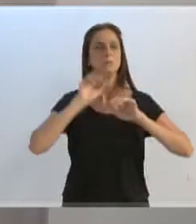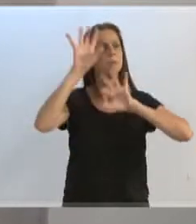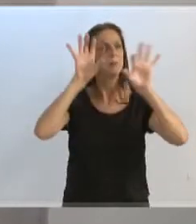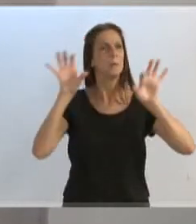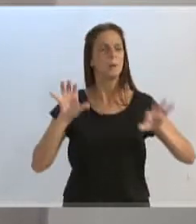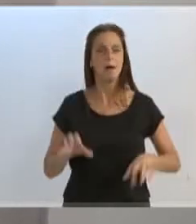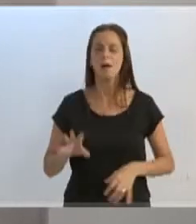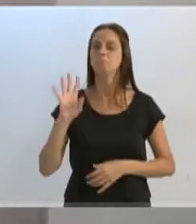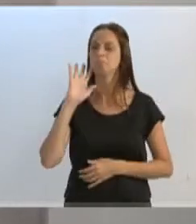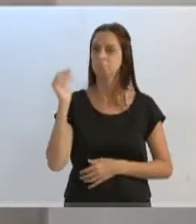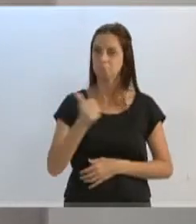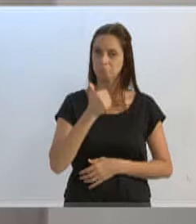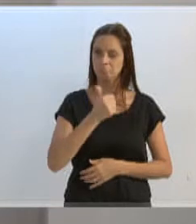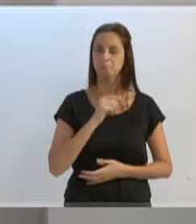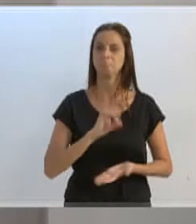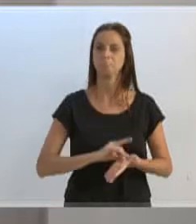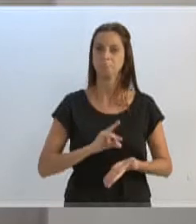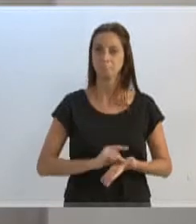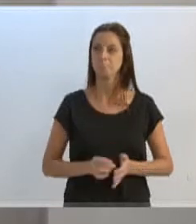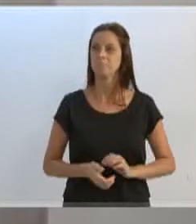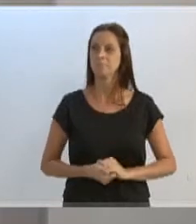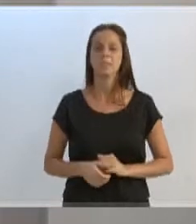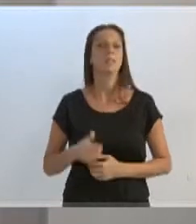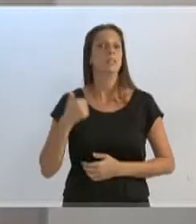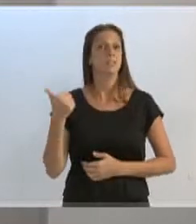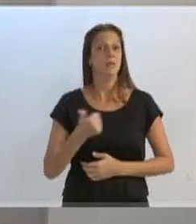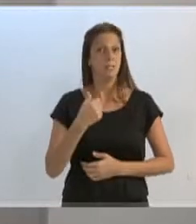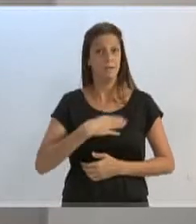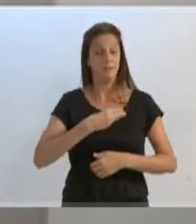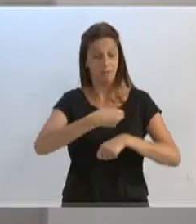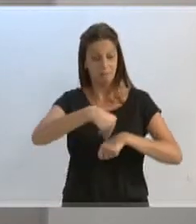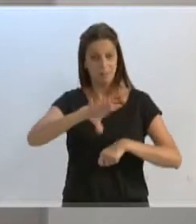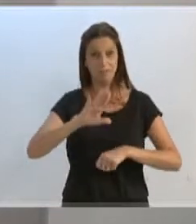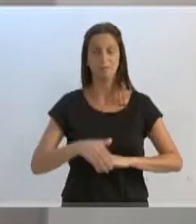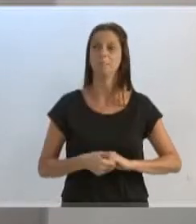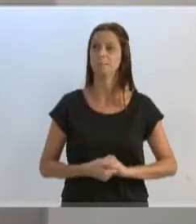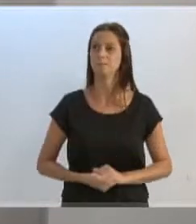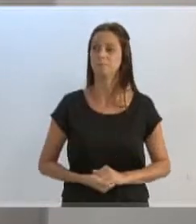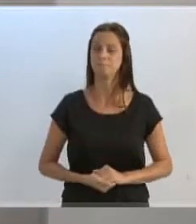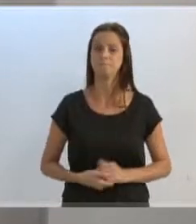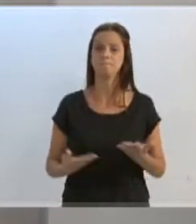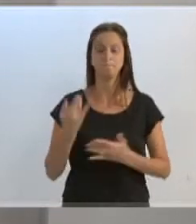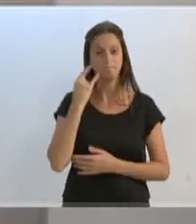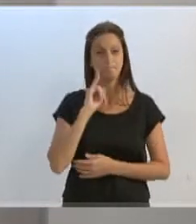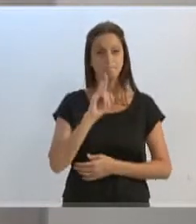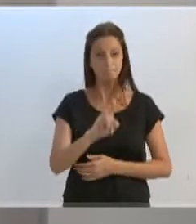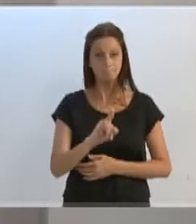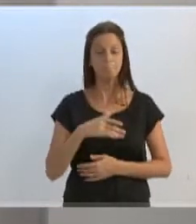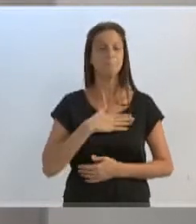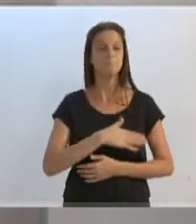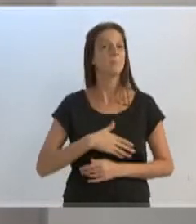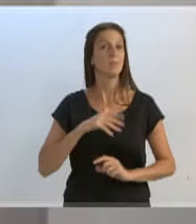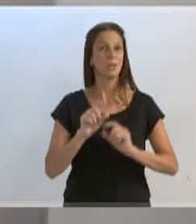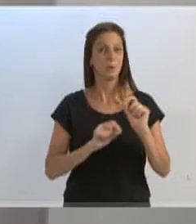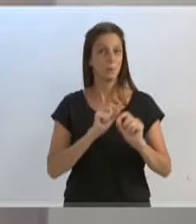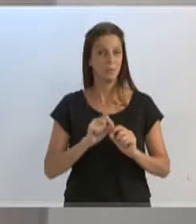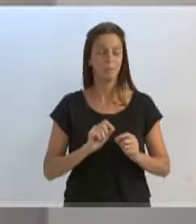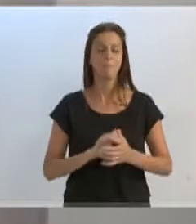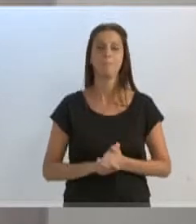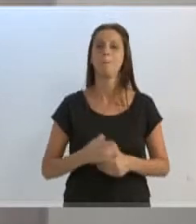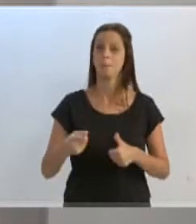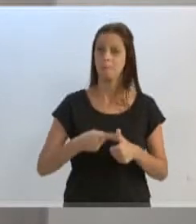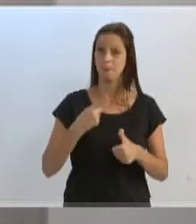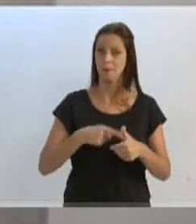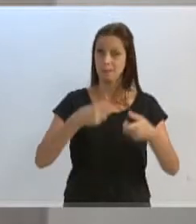está realmente muito bonito e vale a pena levar os familiares. E, por último, eu gostaria de, primeiro,